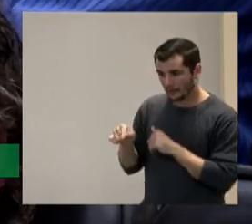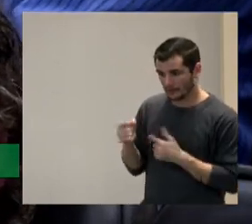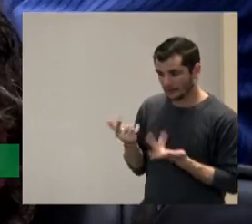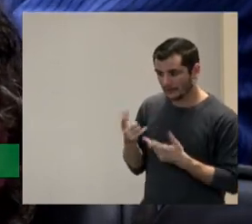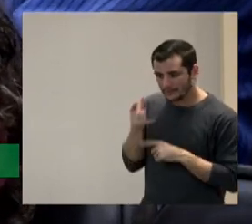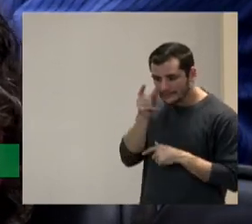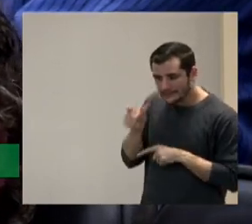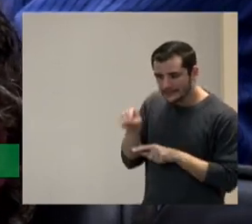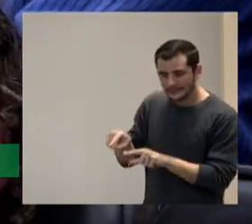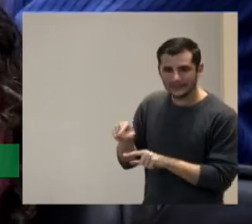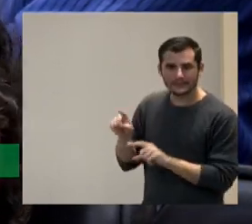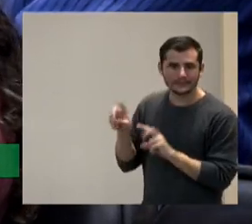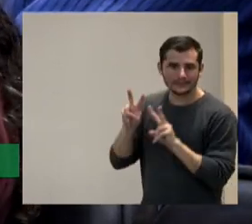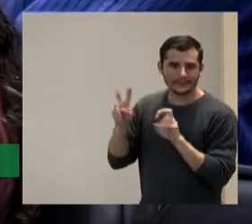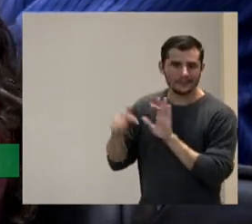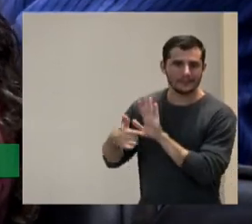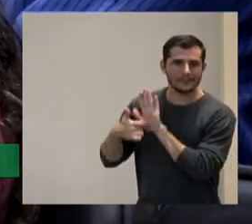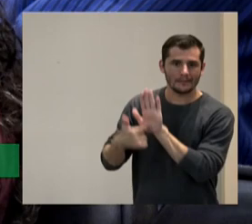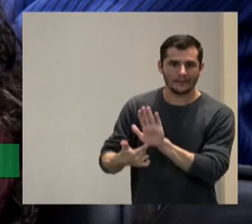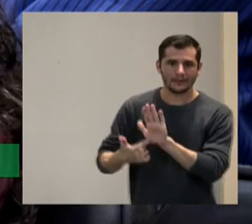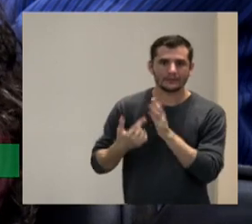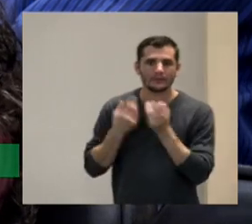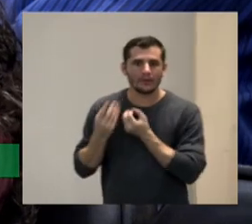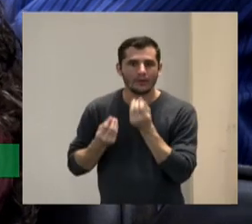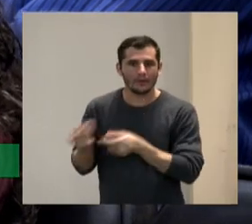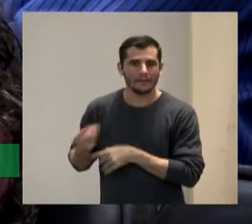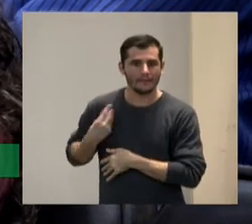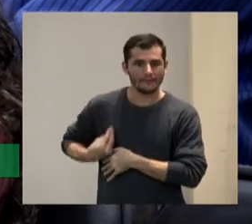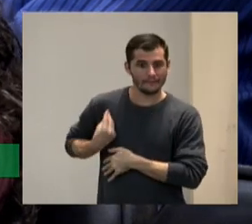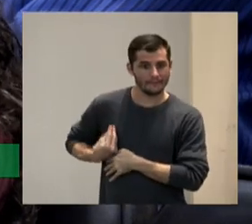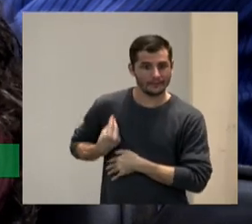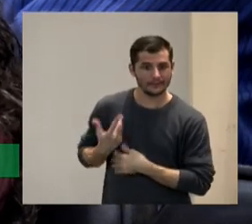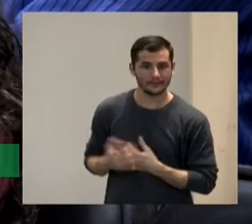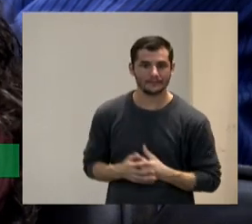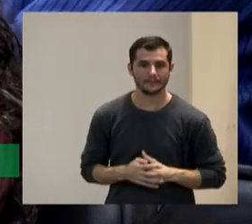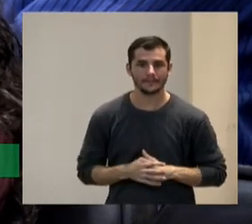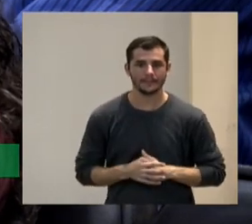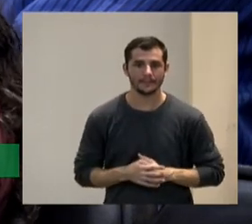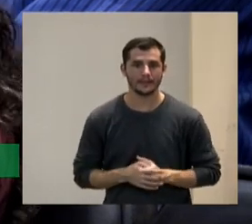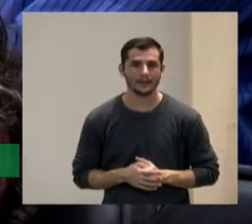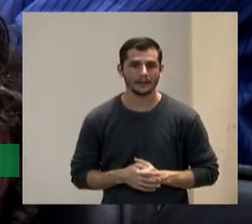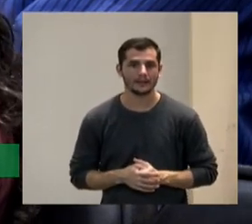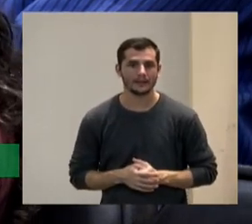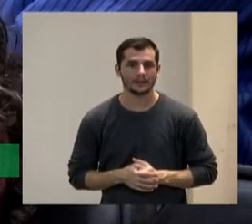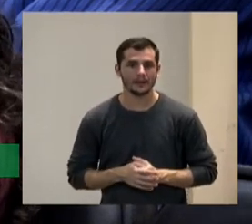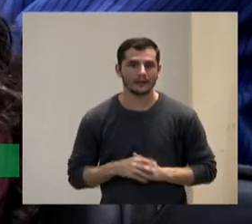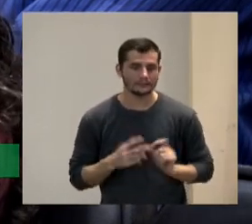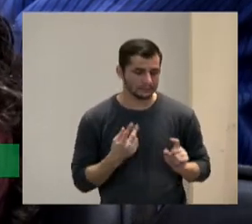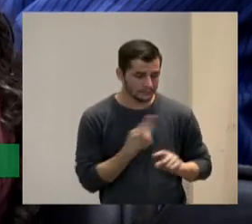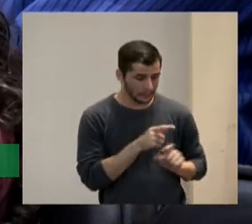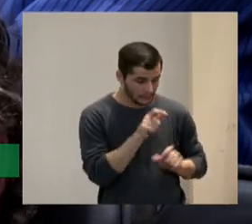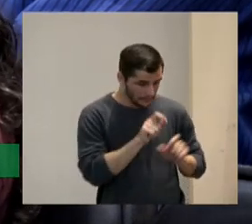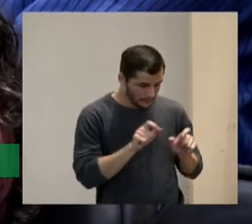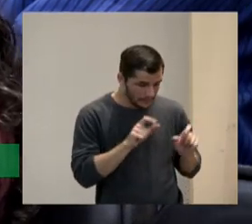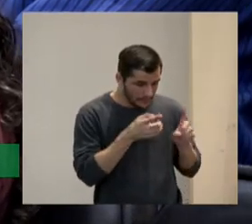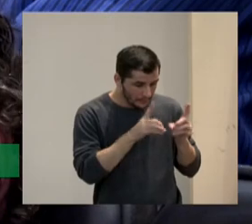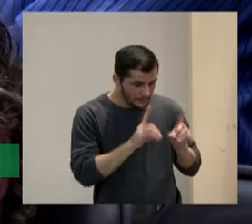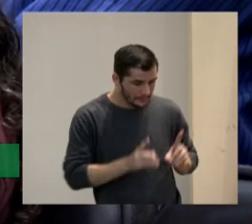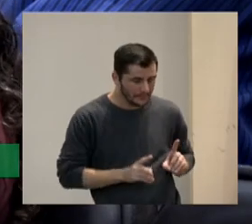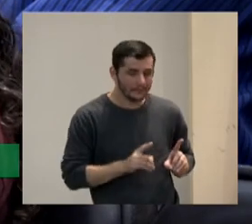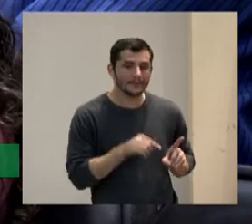trouxe como os PCDs nós PCDs podemos